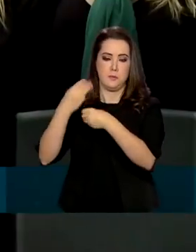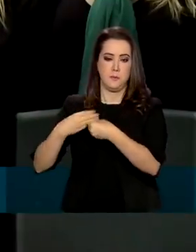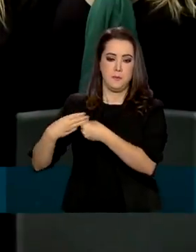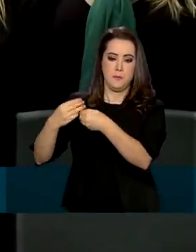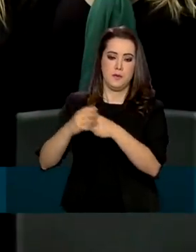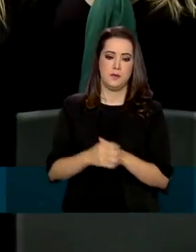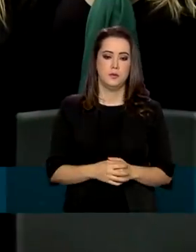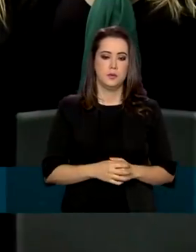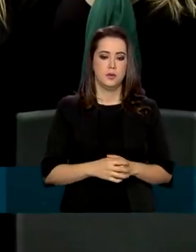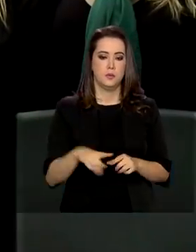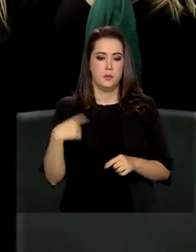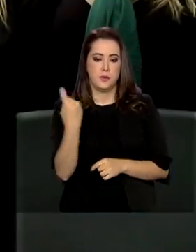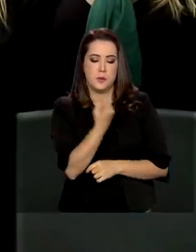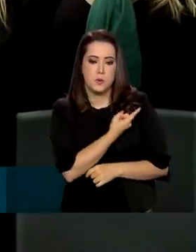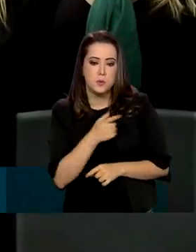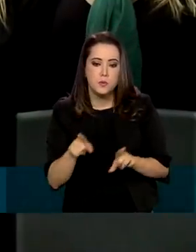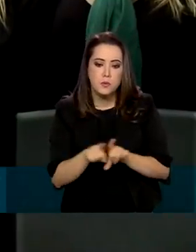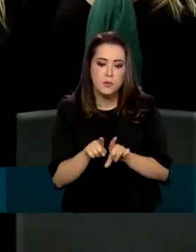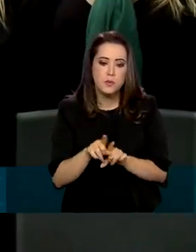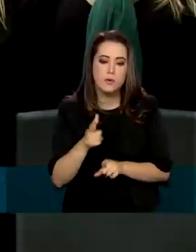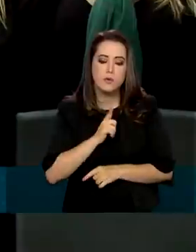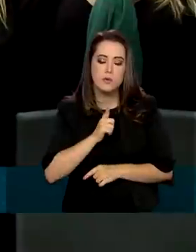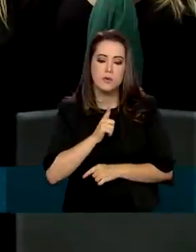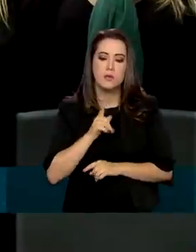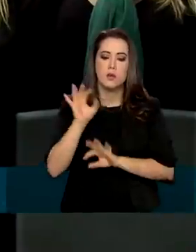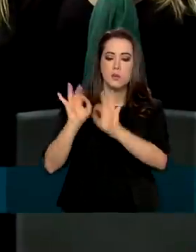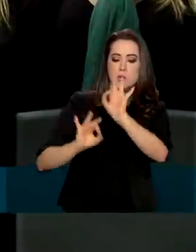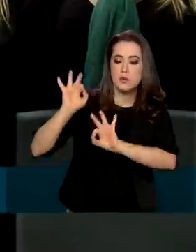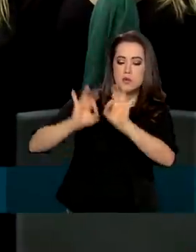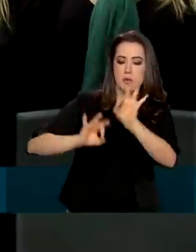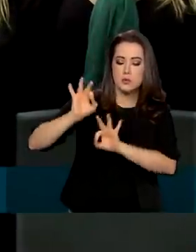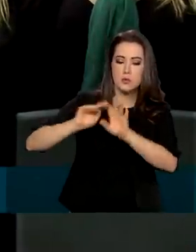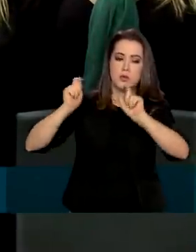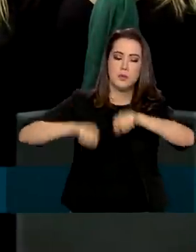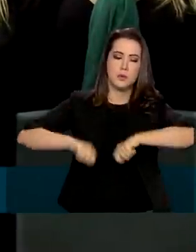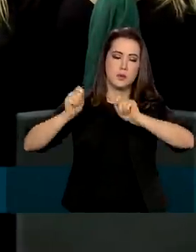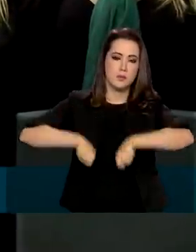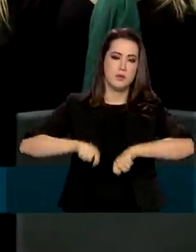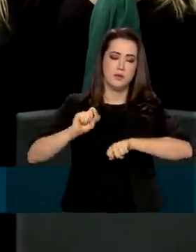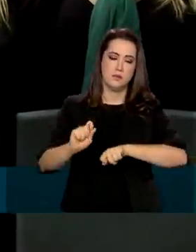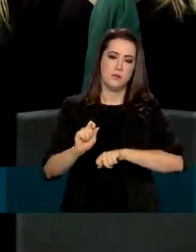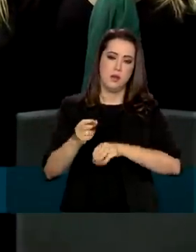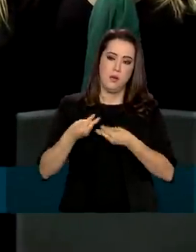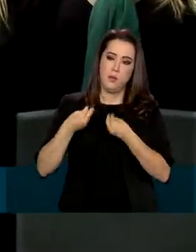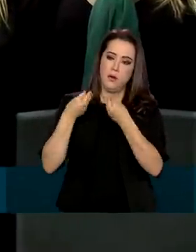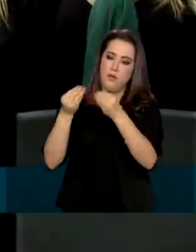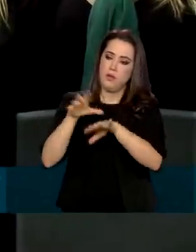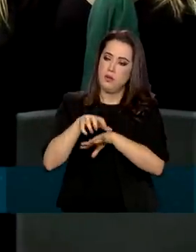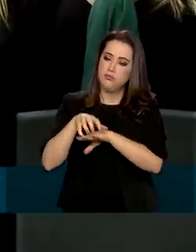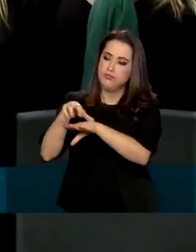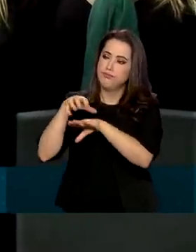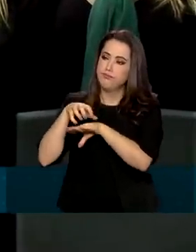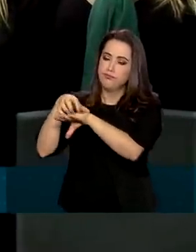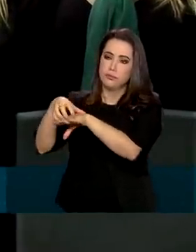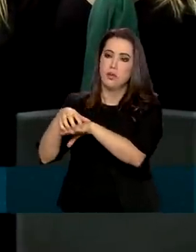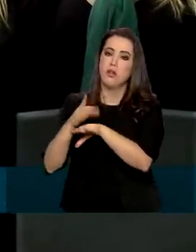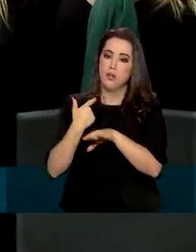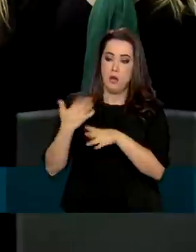Nós temos a estrutura e a capacidade para distribuir, receber,